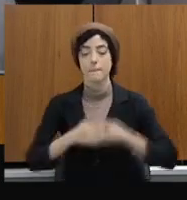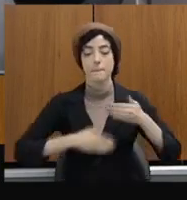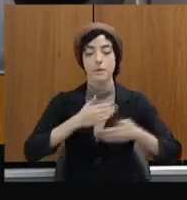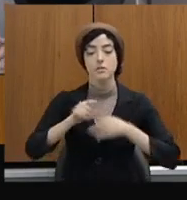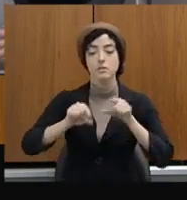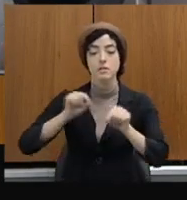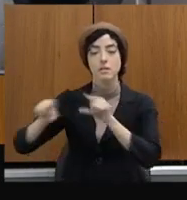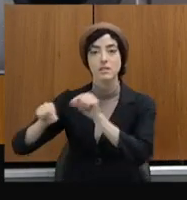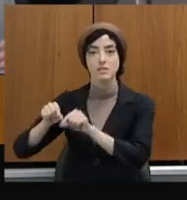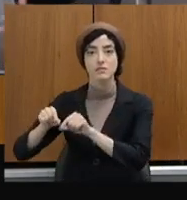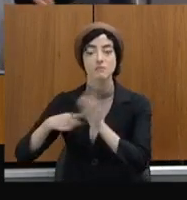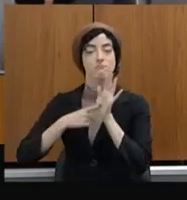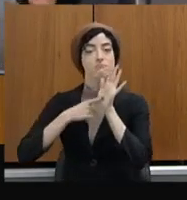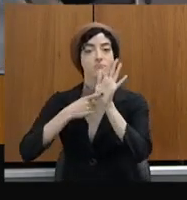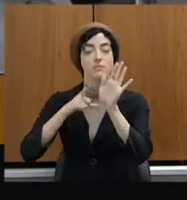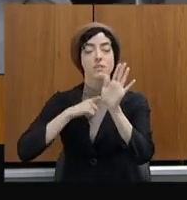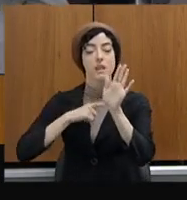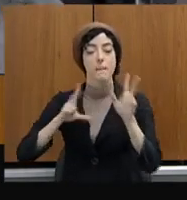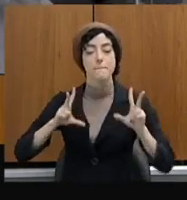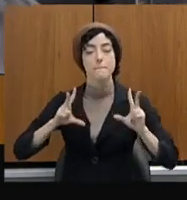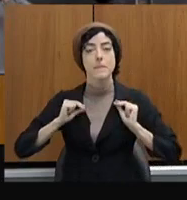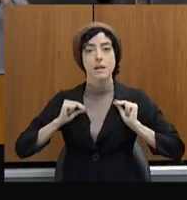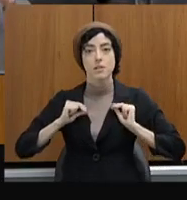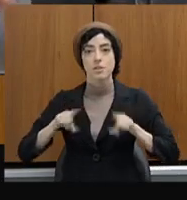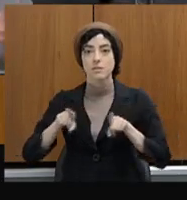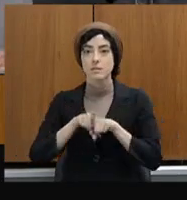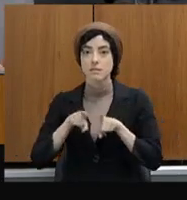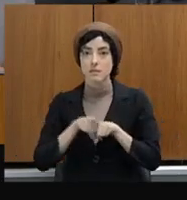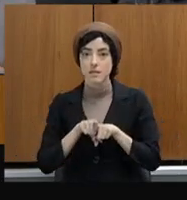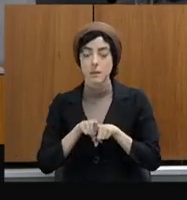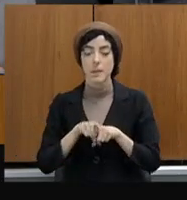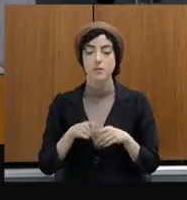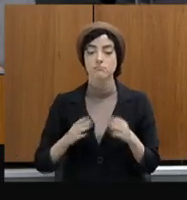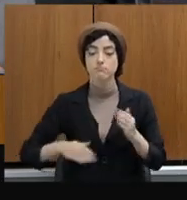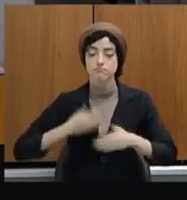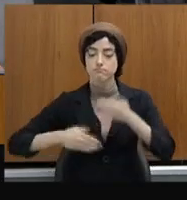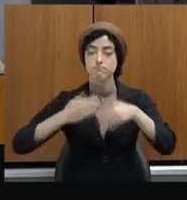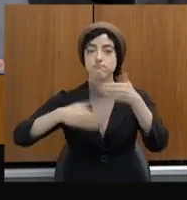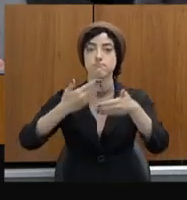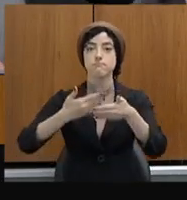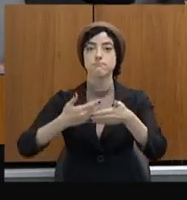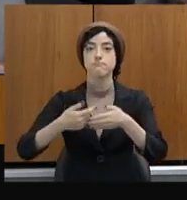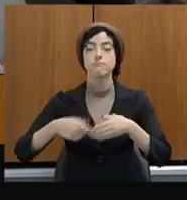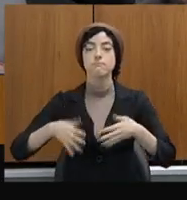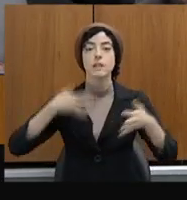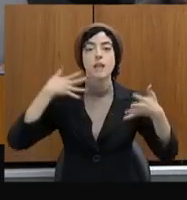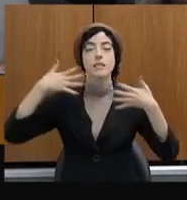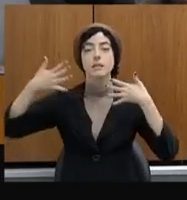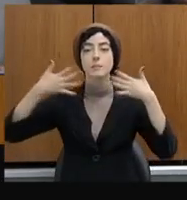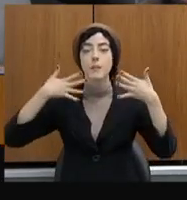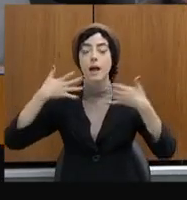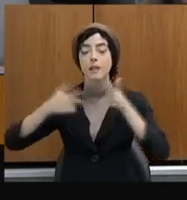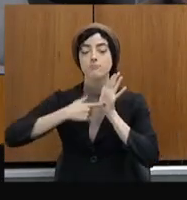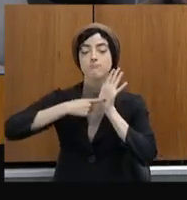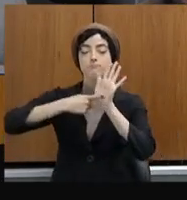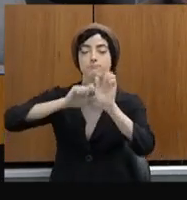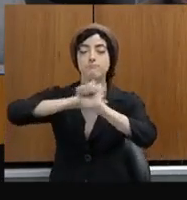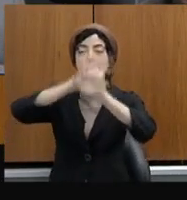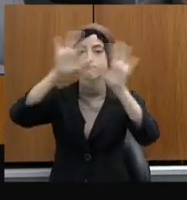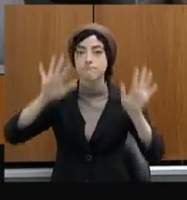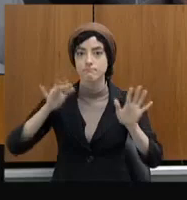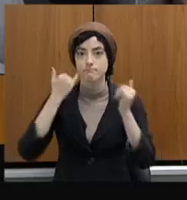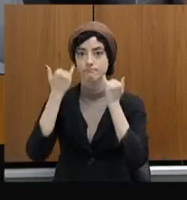meritocracia, a impessoalidade, a eficiência e a transparência. Na sequência,